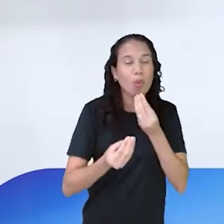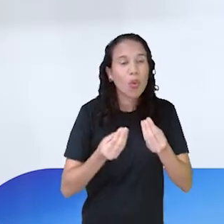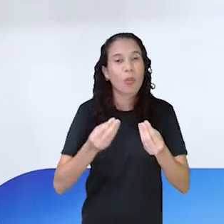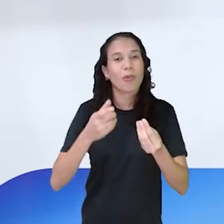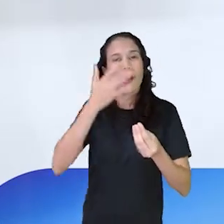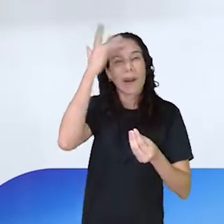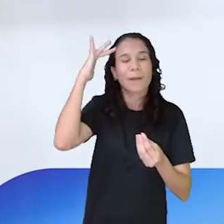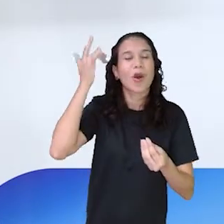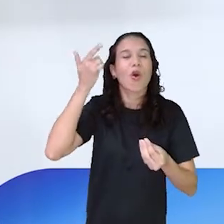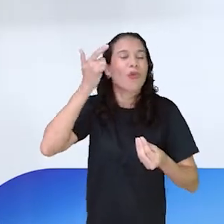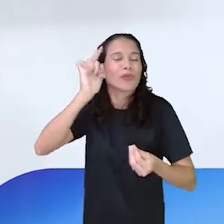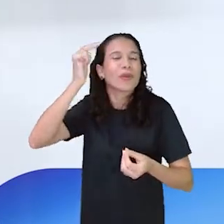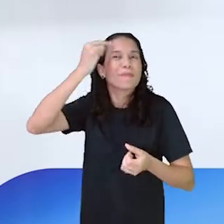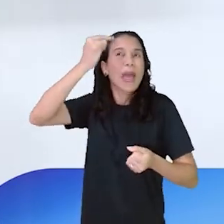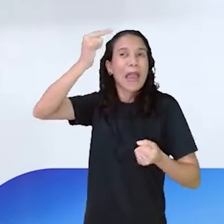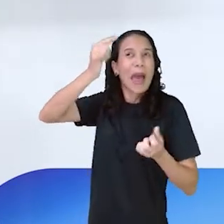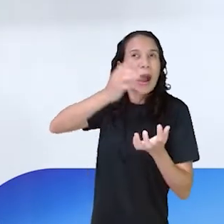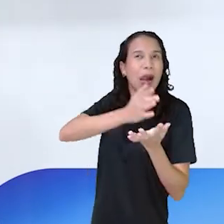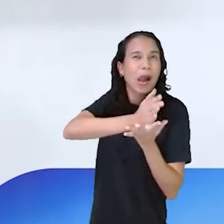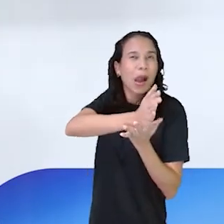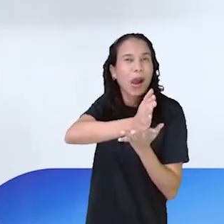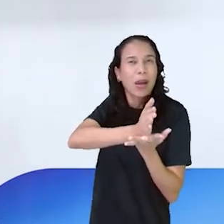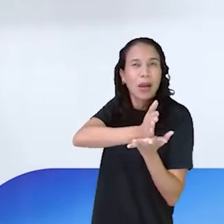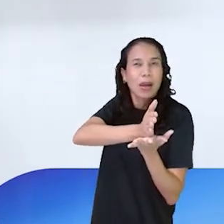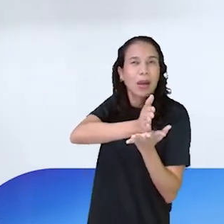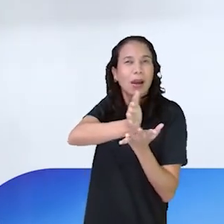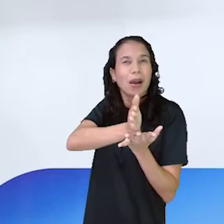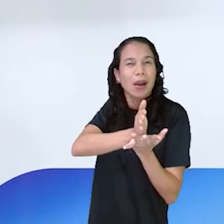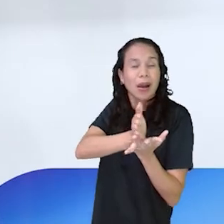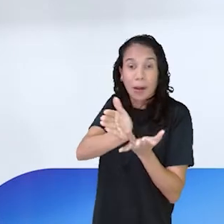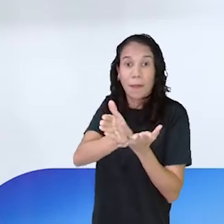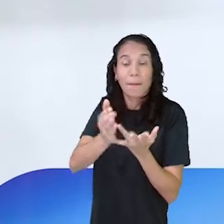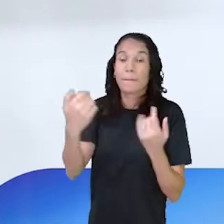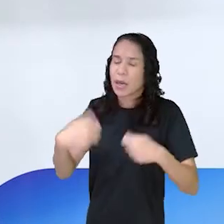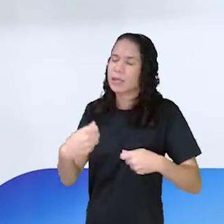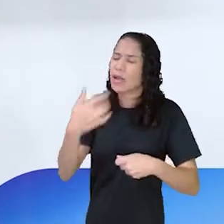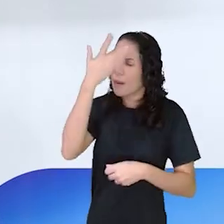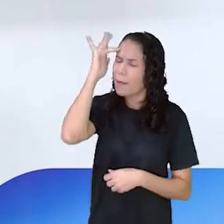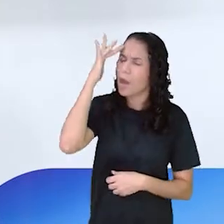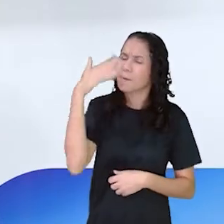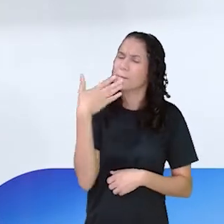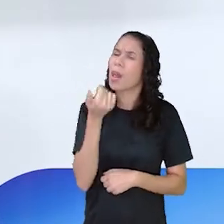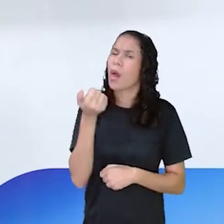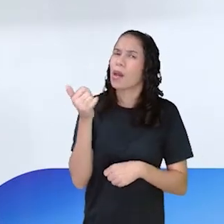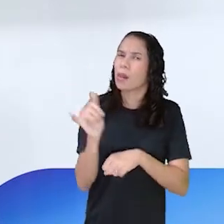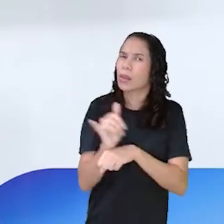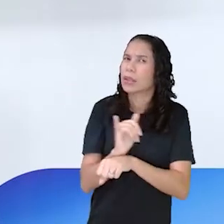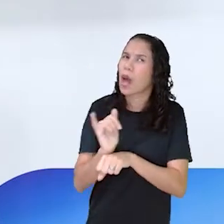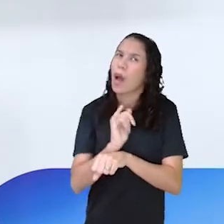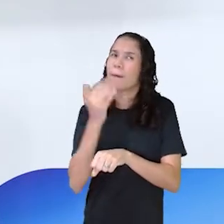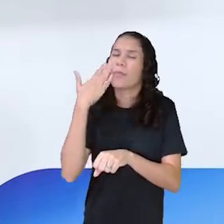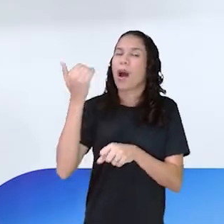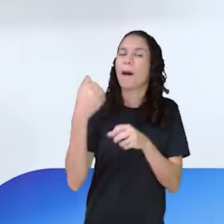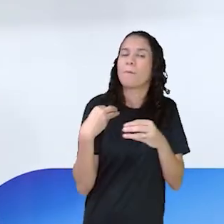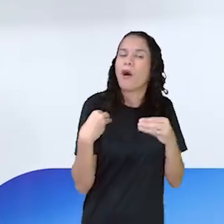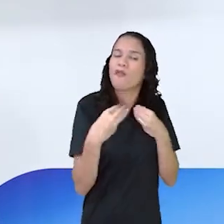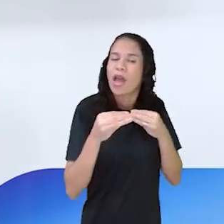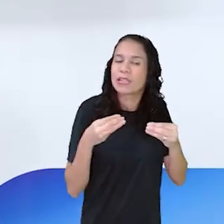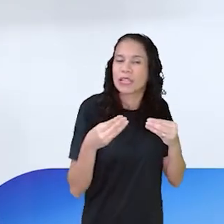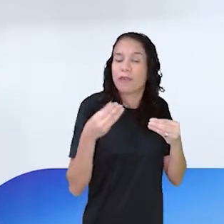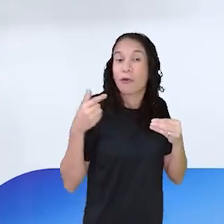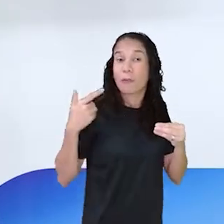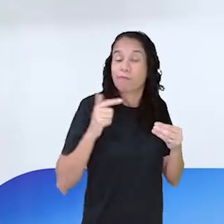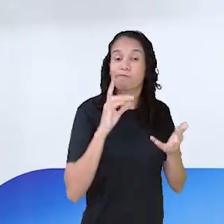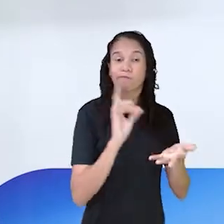flexibilidade. Em alguns momentos, a gente precisa ser mais maleável. gente precisa flexibilizar. Pra que a gente